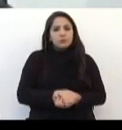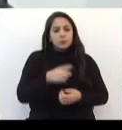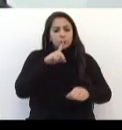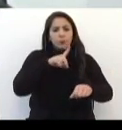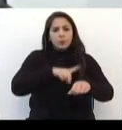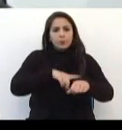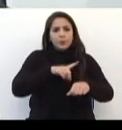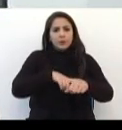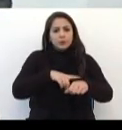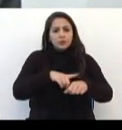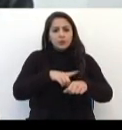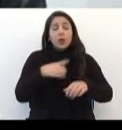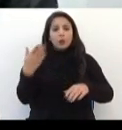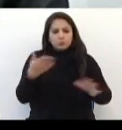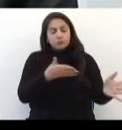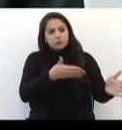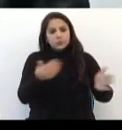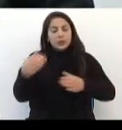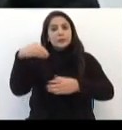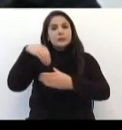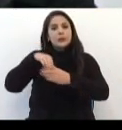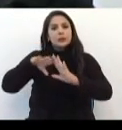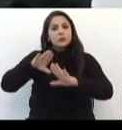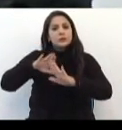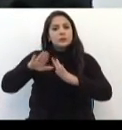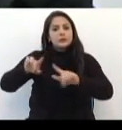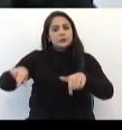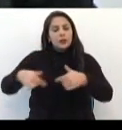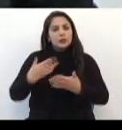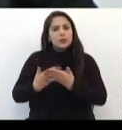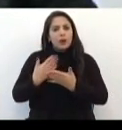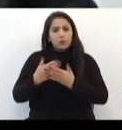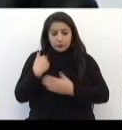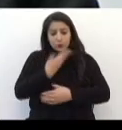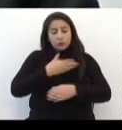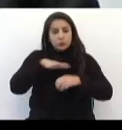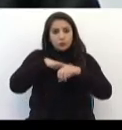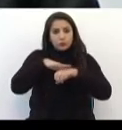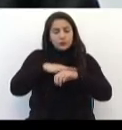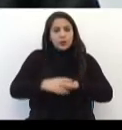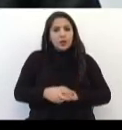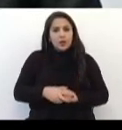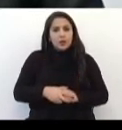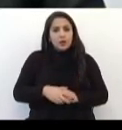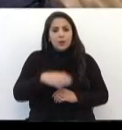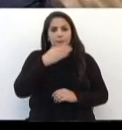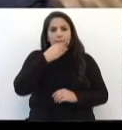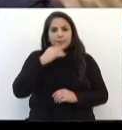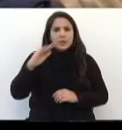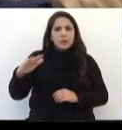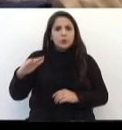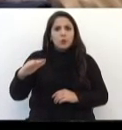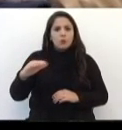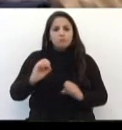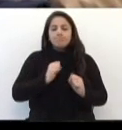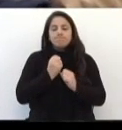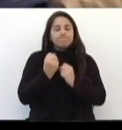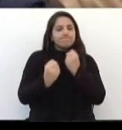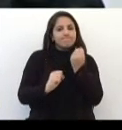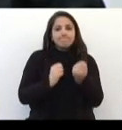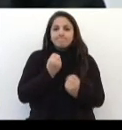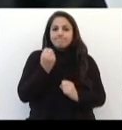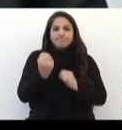colocaram aquele menino na sala Para nós conversarmos Aquele menino era uma bomba A ponto de